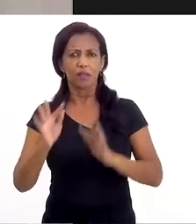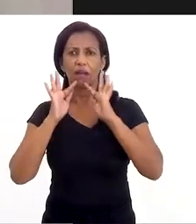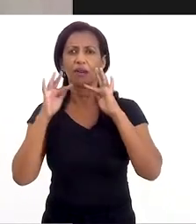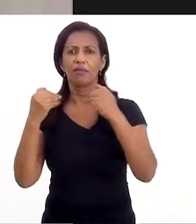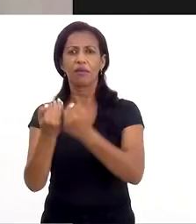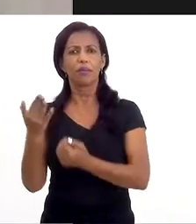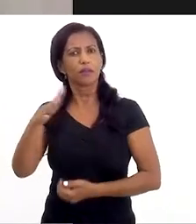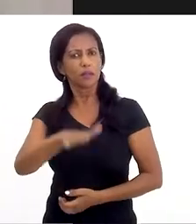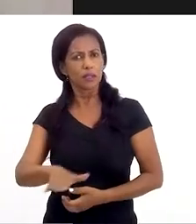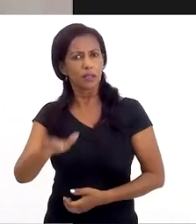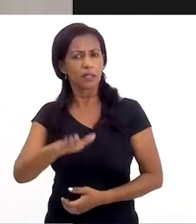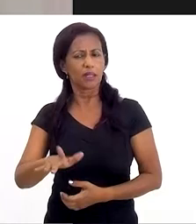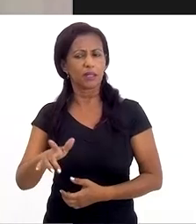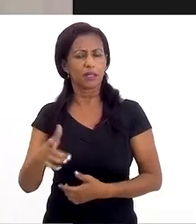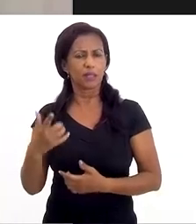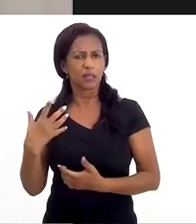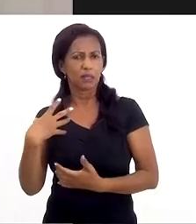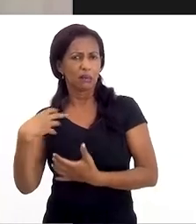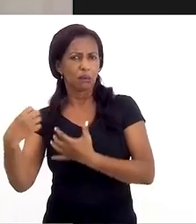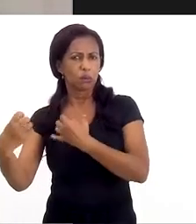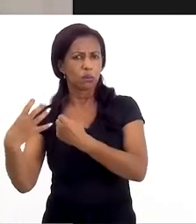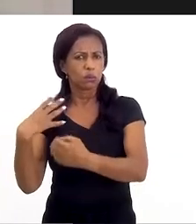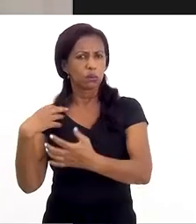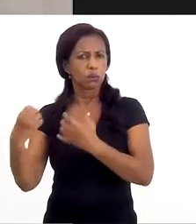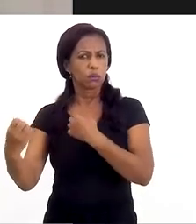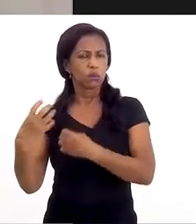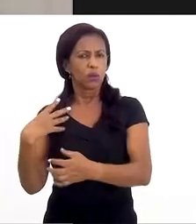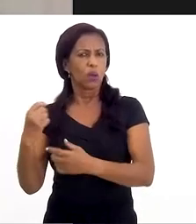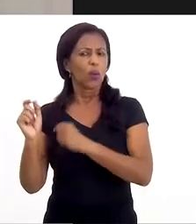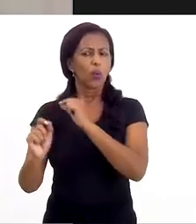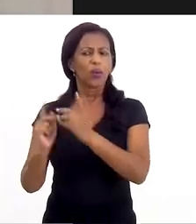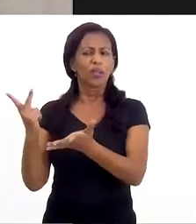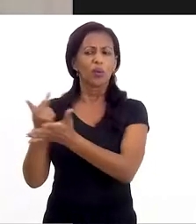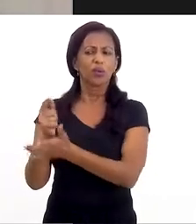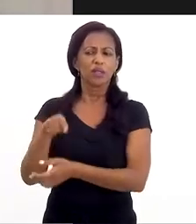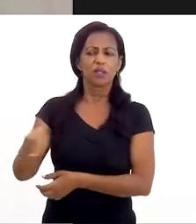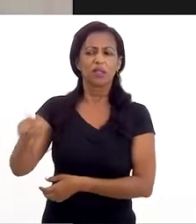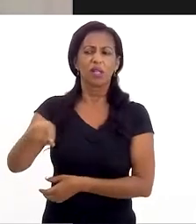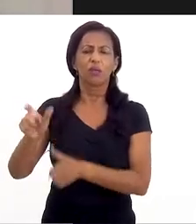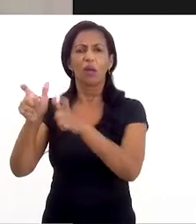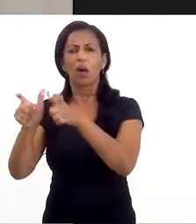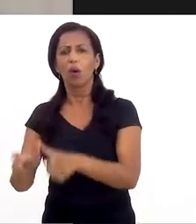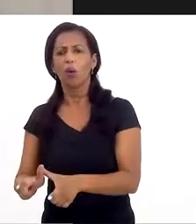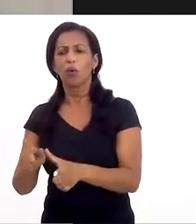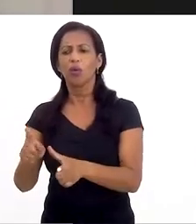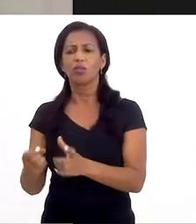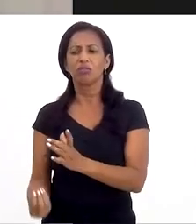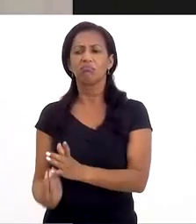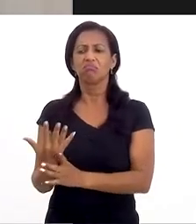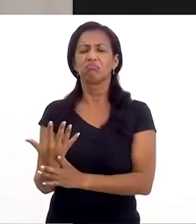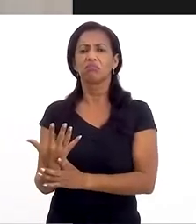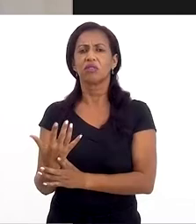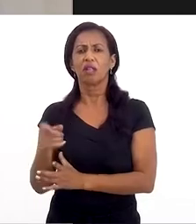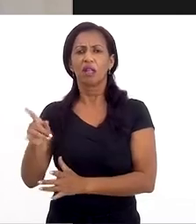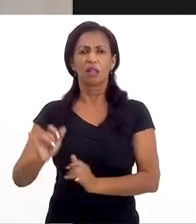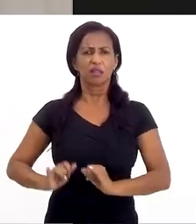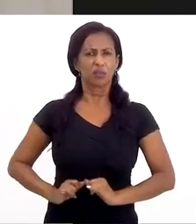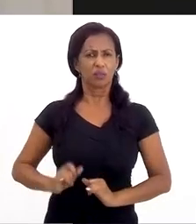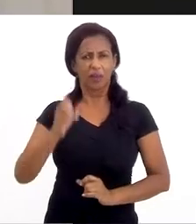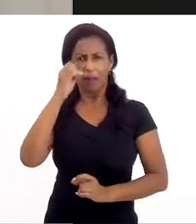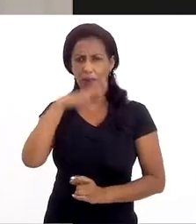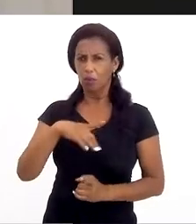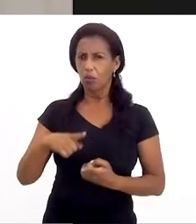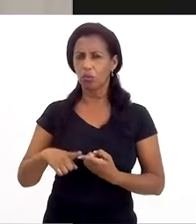família, né, dessa criança que está reproduzindo essas situações para verificar de onde está vindo isso, né, ela está